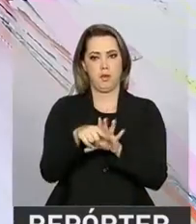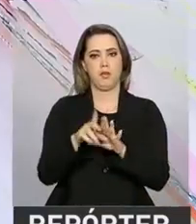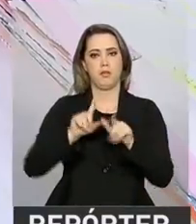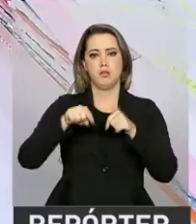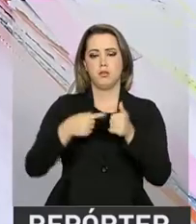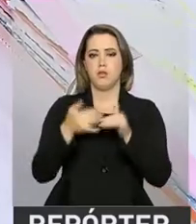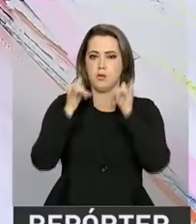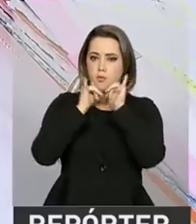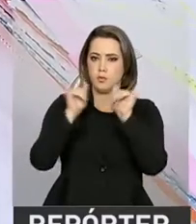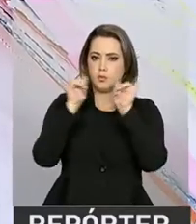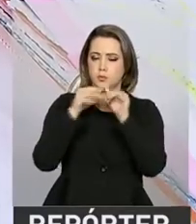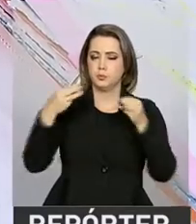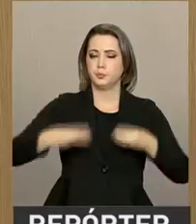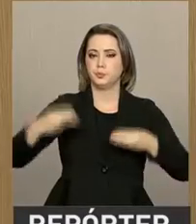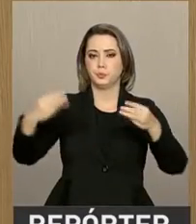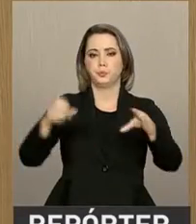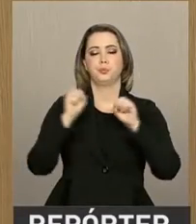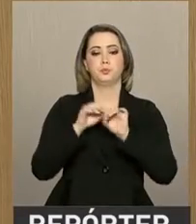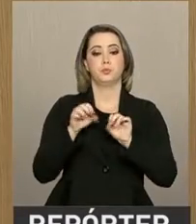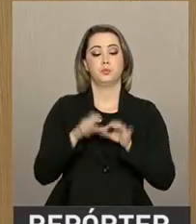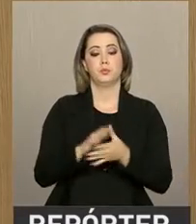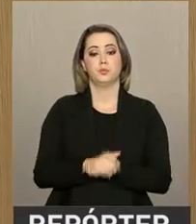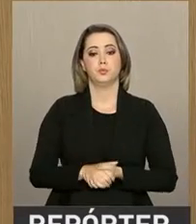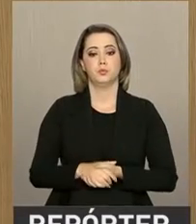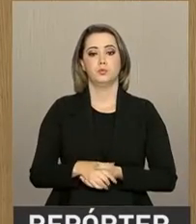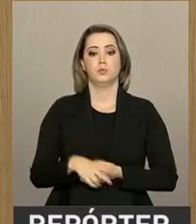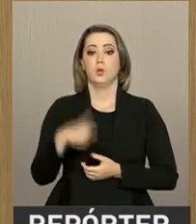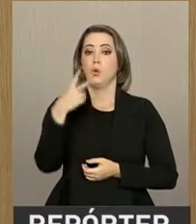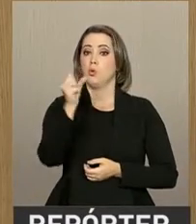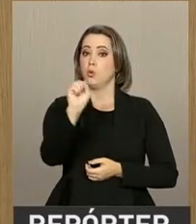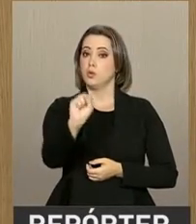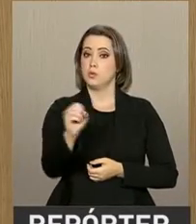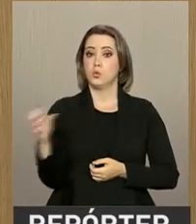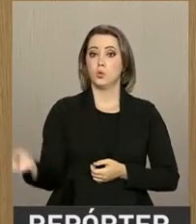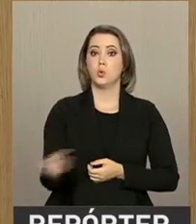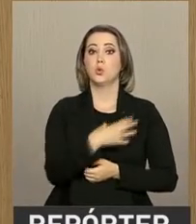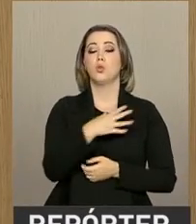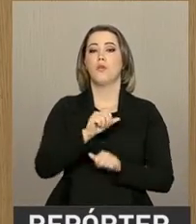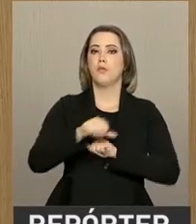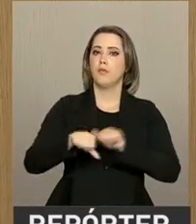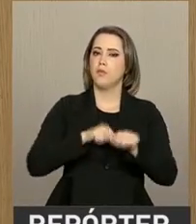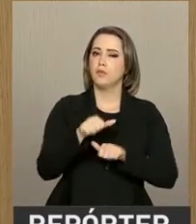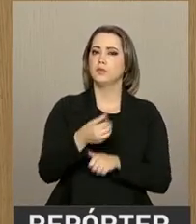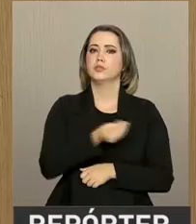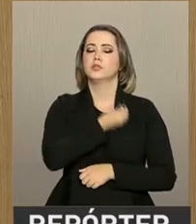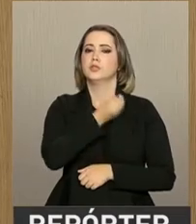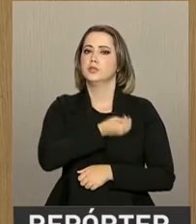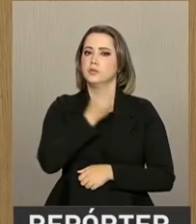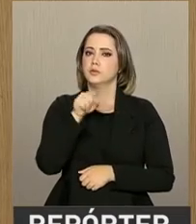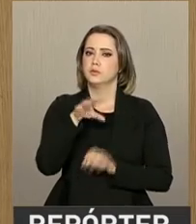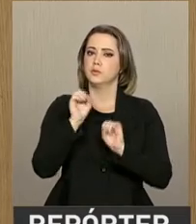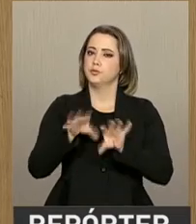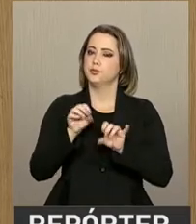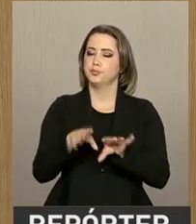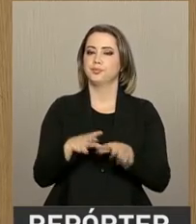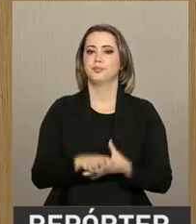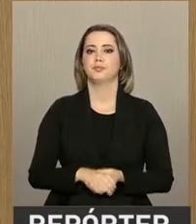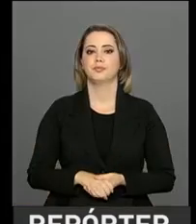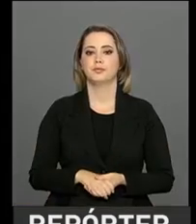feita pelo ministro da Educação. 2018 promete novos capítulos para uma longa história, que é a educação.